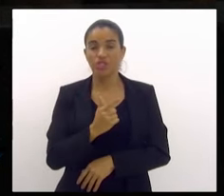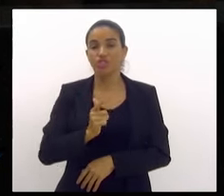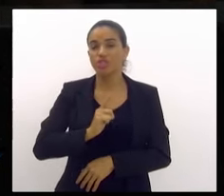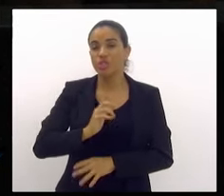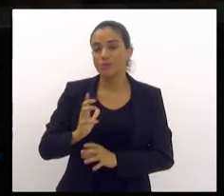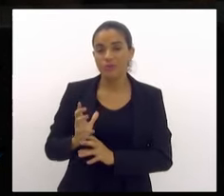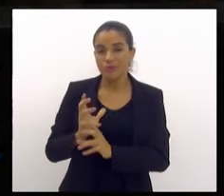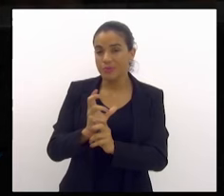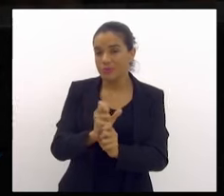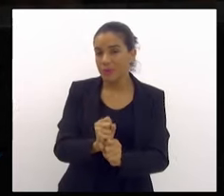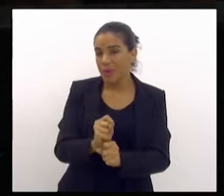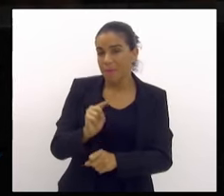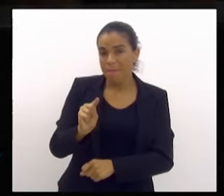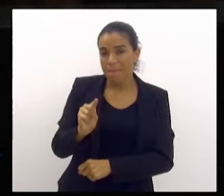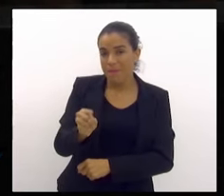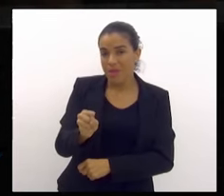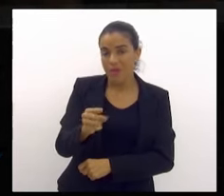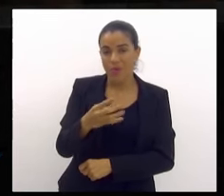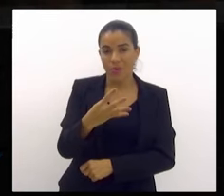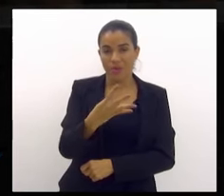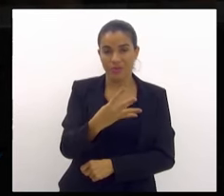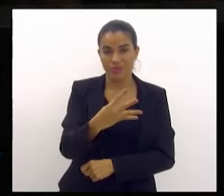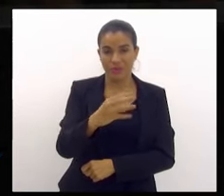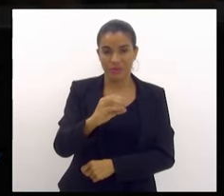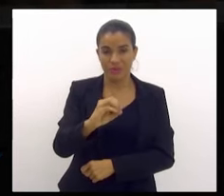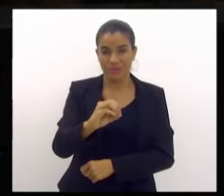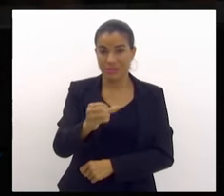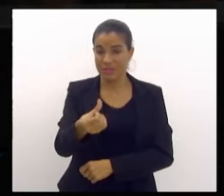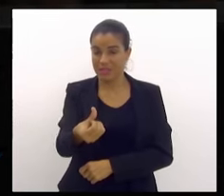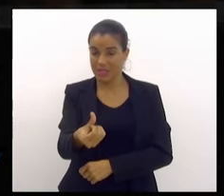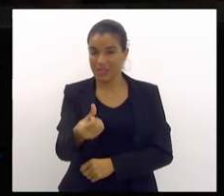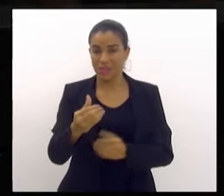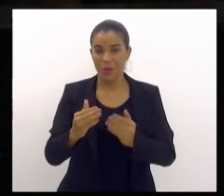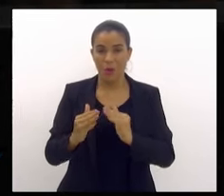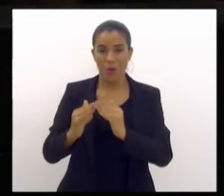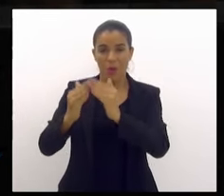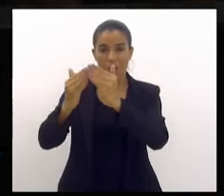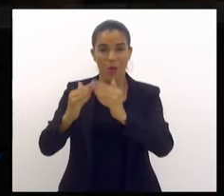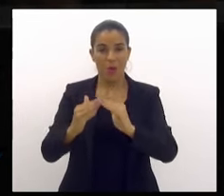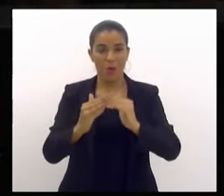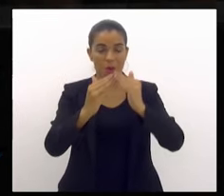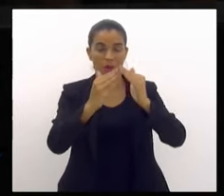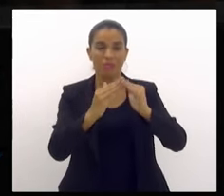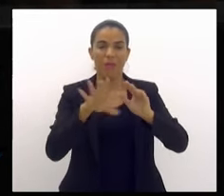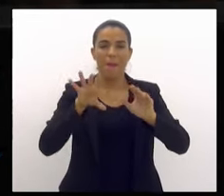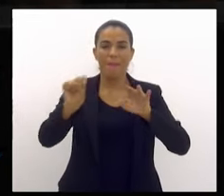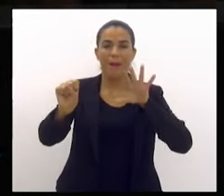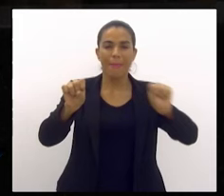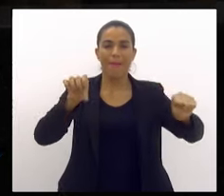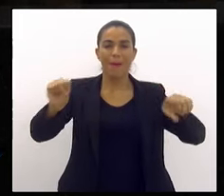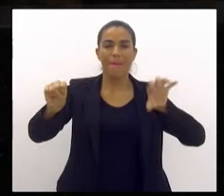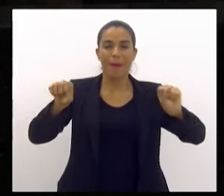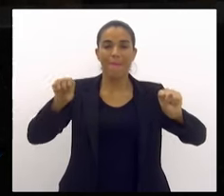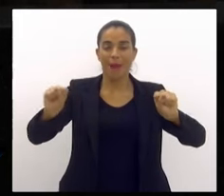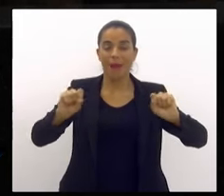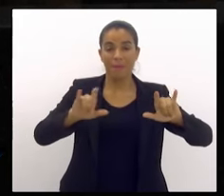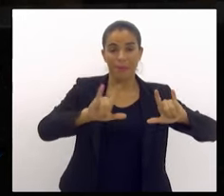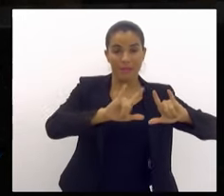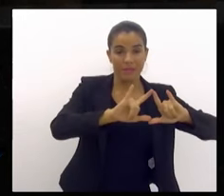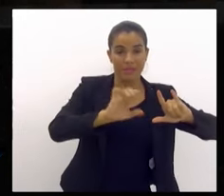1.406 comunidades dominadas pelo narco ou pela milícia.